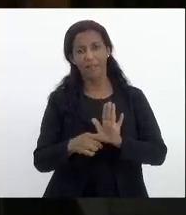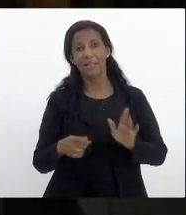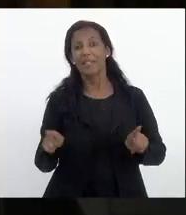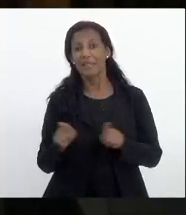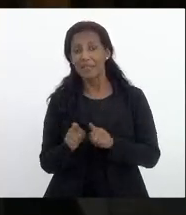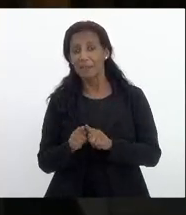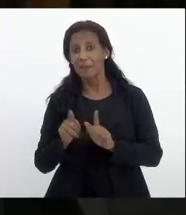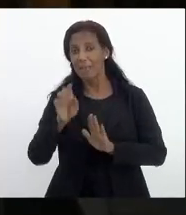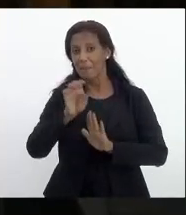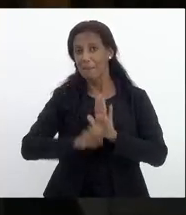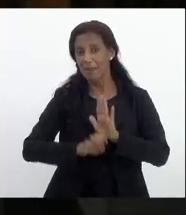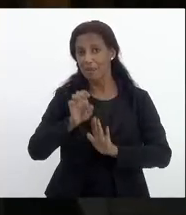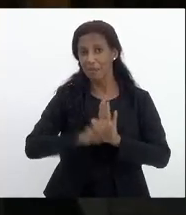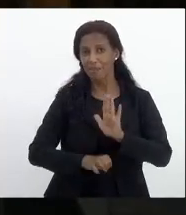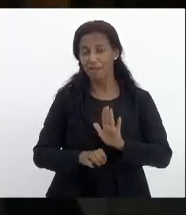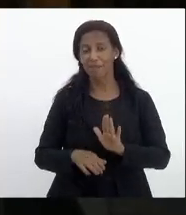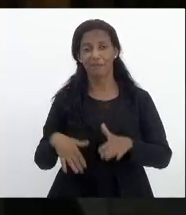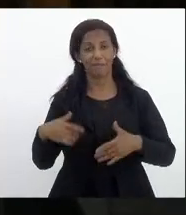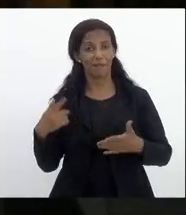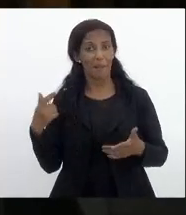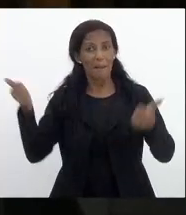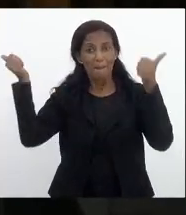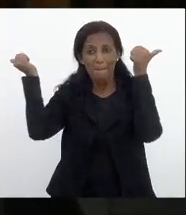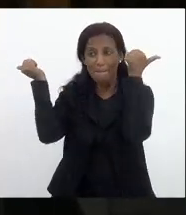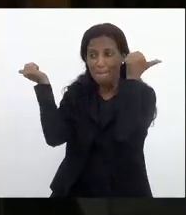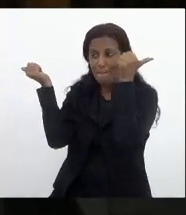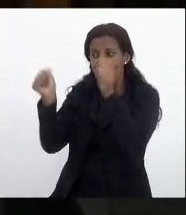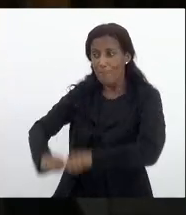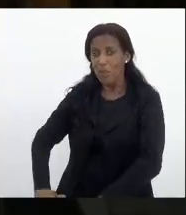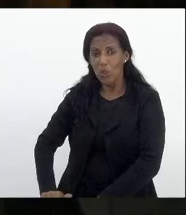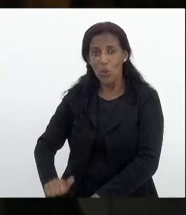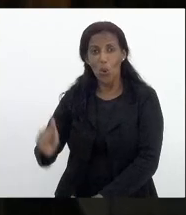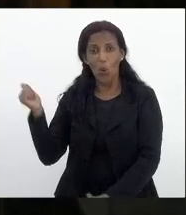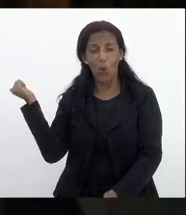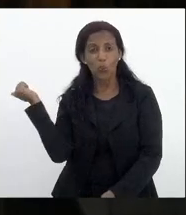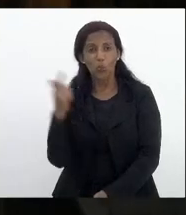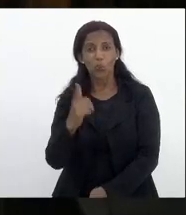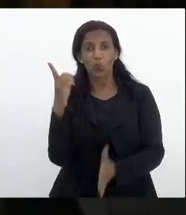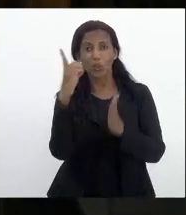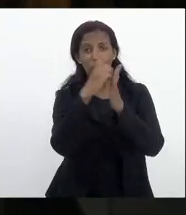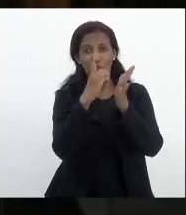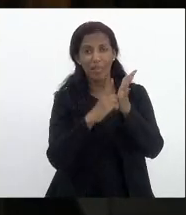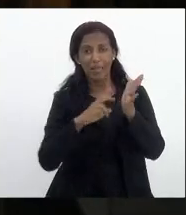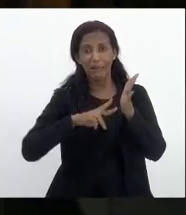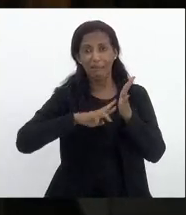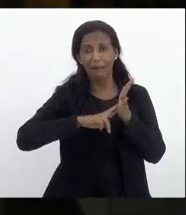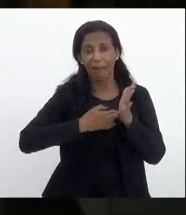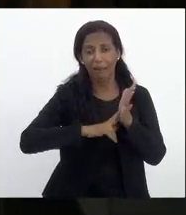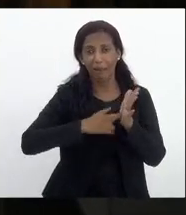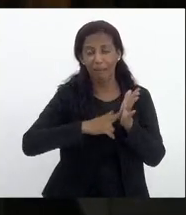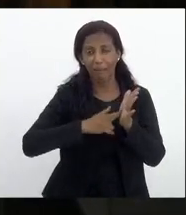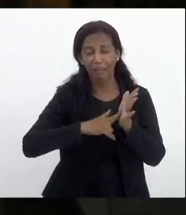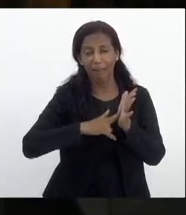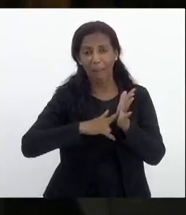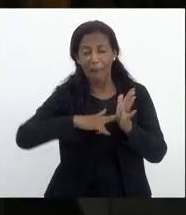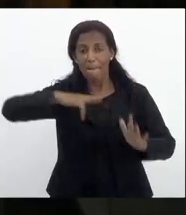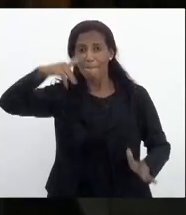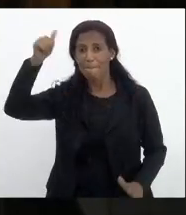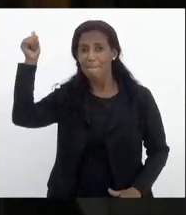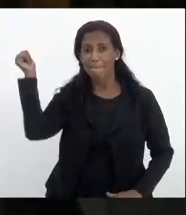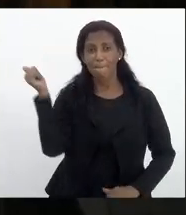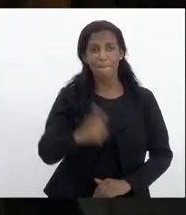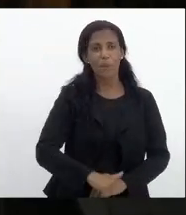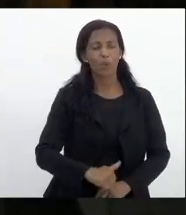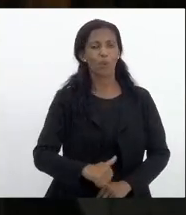ainda pior do que o decreto regulamentador mais prejudicial